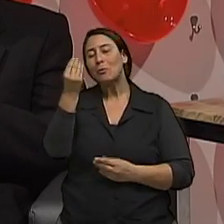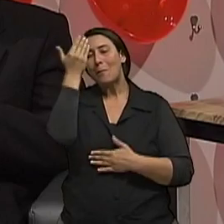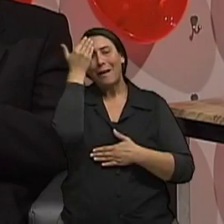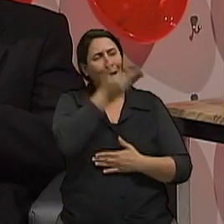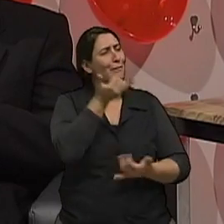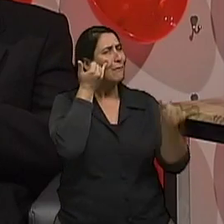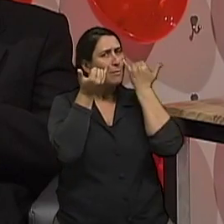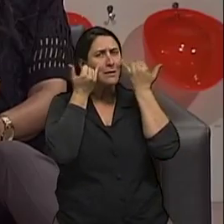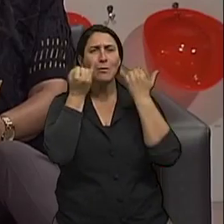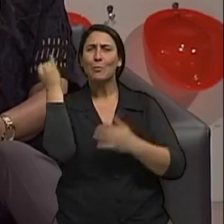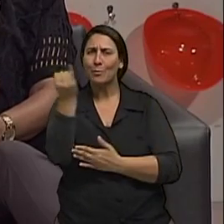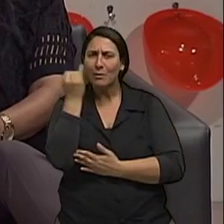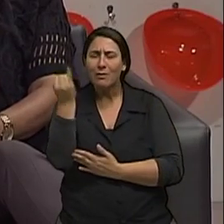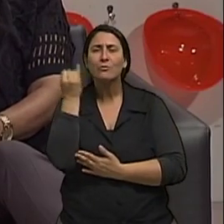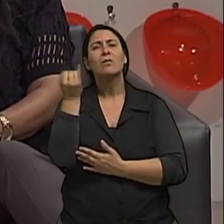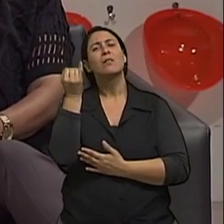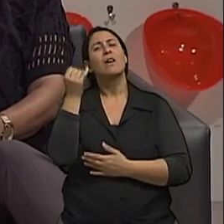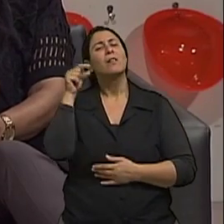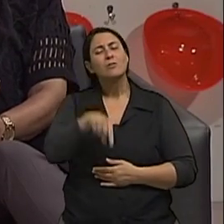essas informações. Foi um programa muito rico.